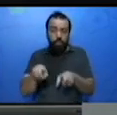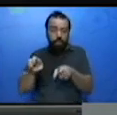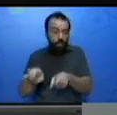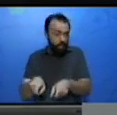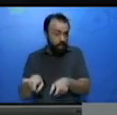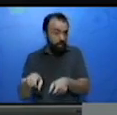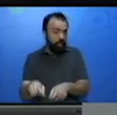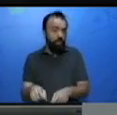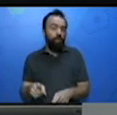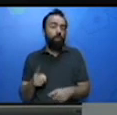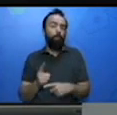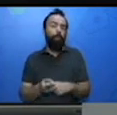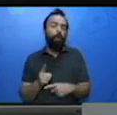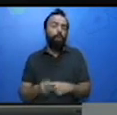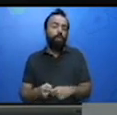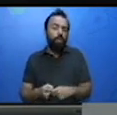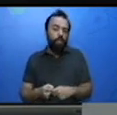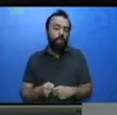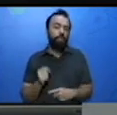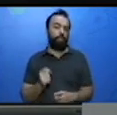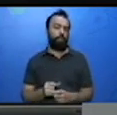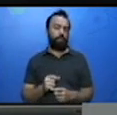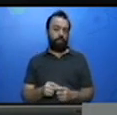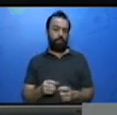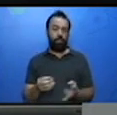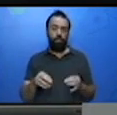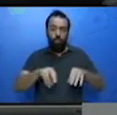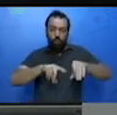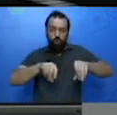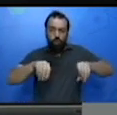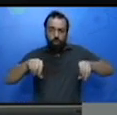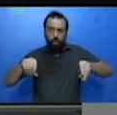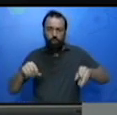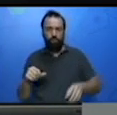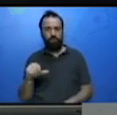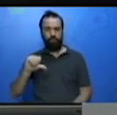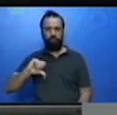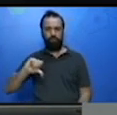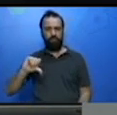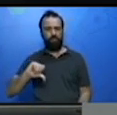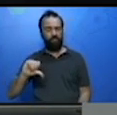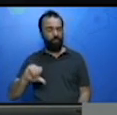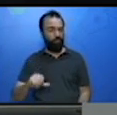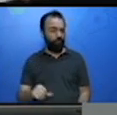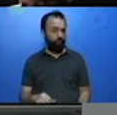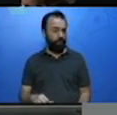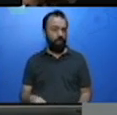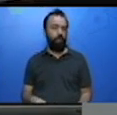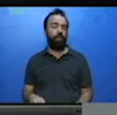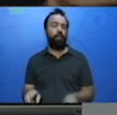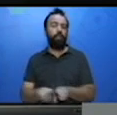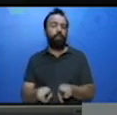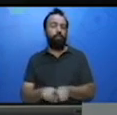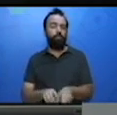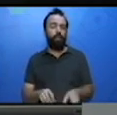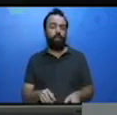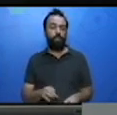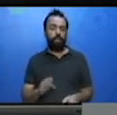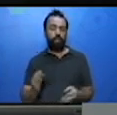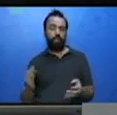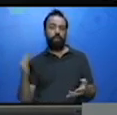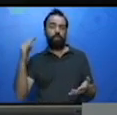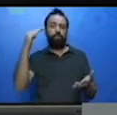e encarecia o transporte do açúcar. Então, é só você passar para o seu material aí,